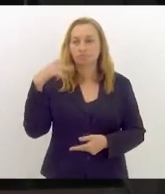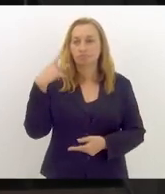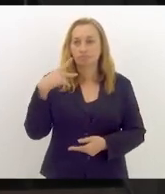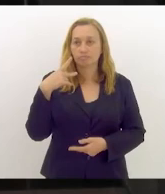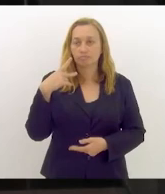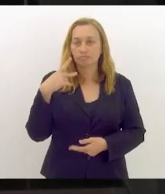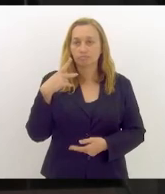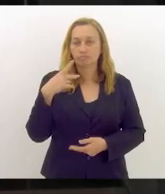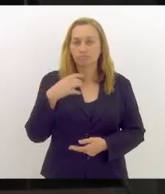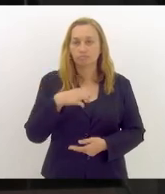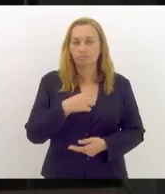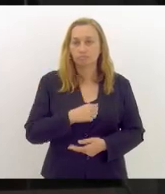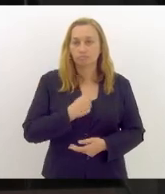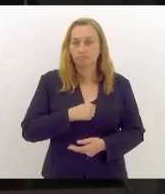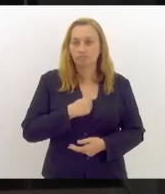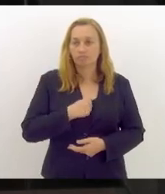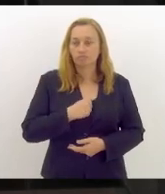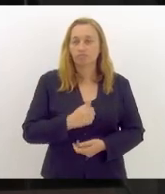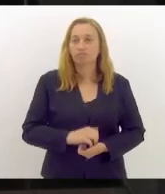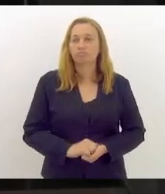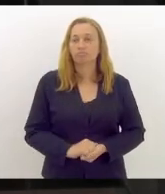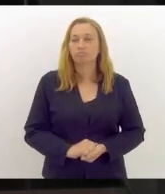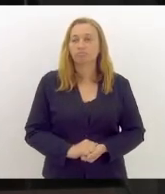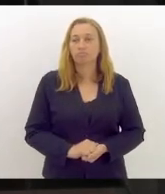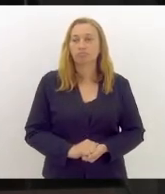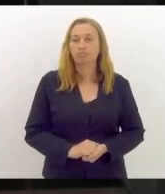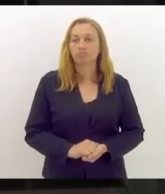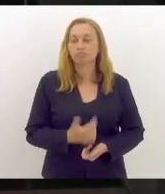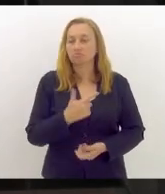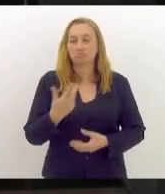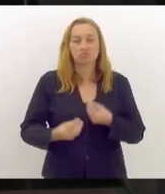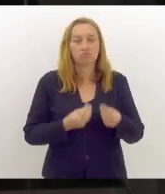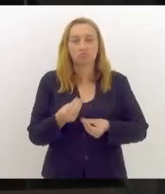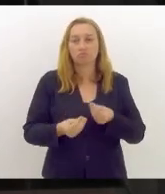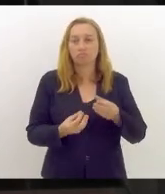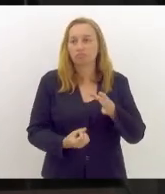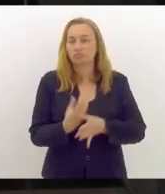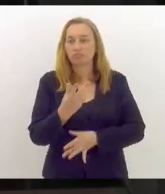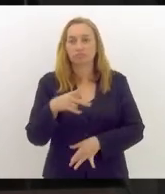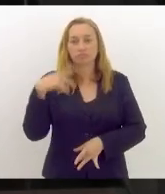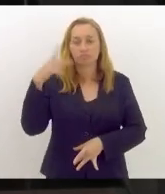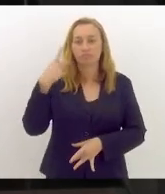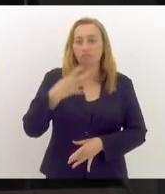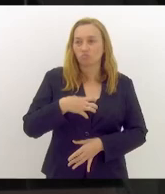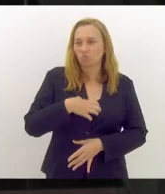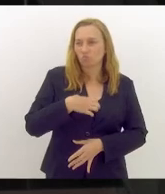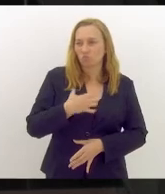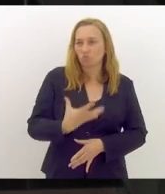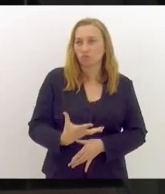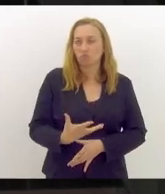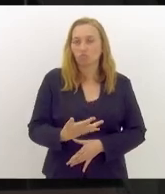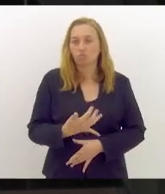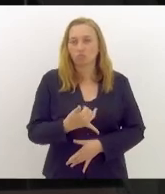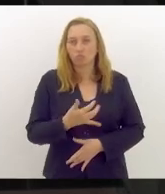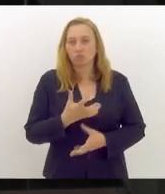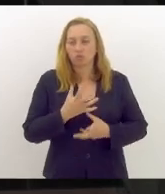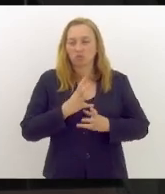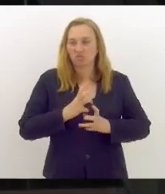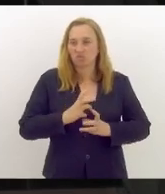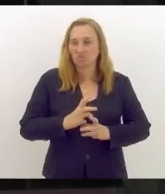odiosa. E não dá para fazer política com ódio, com rancores